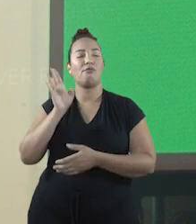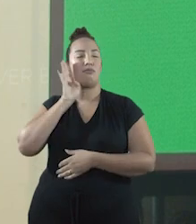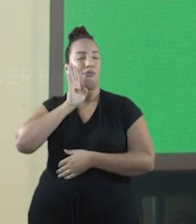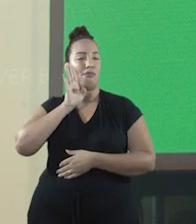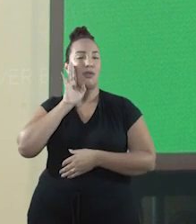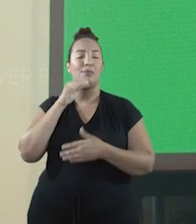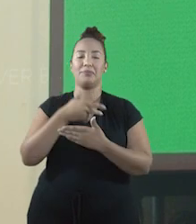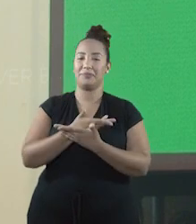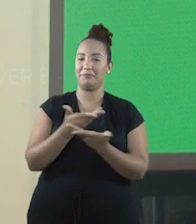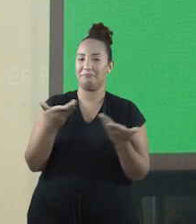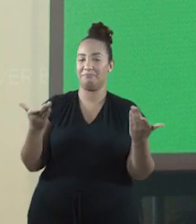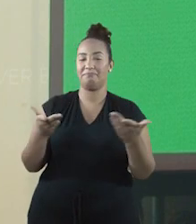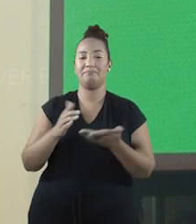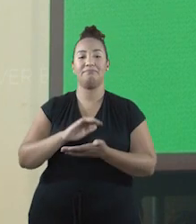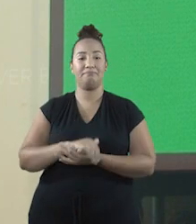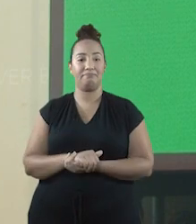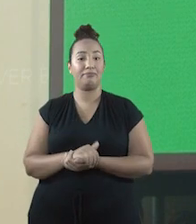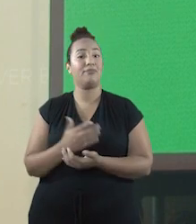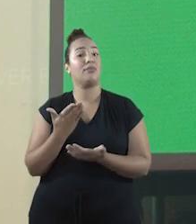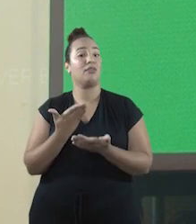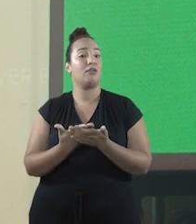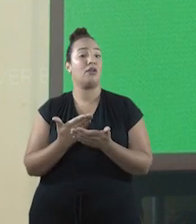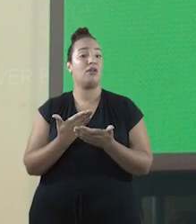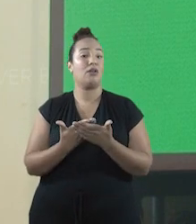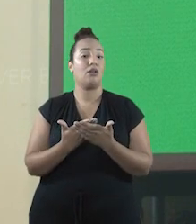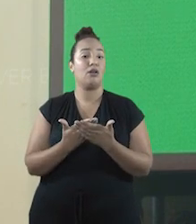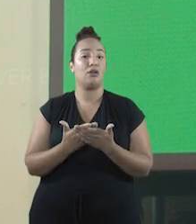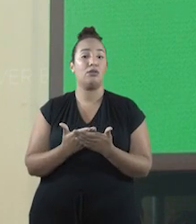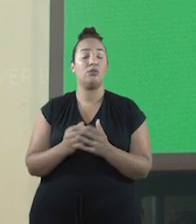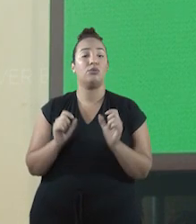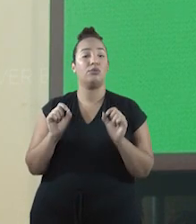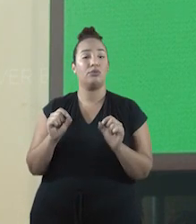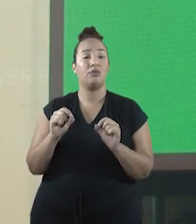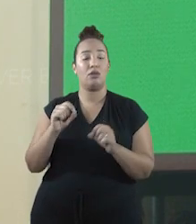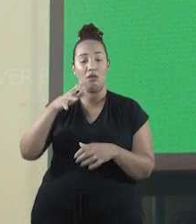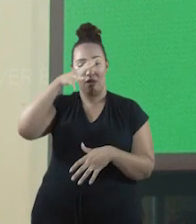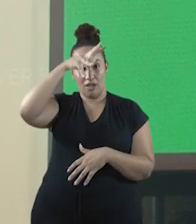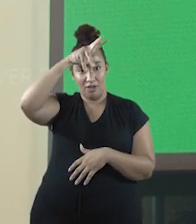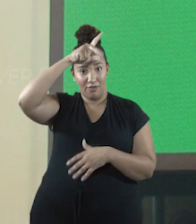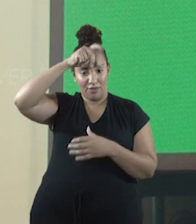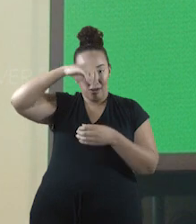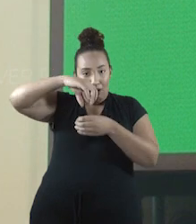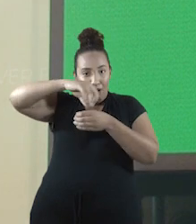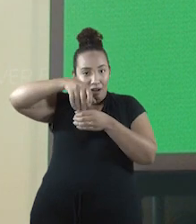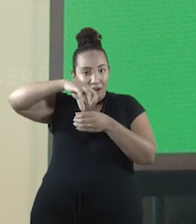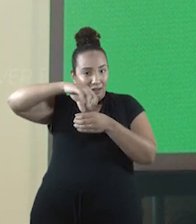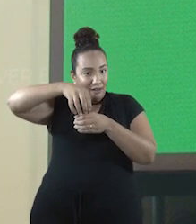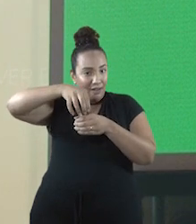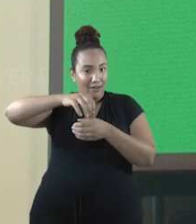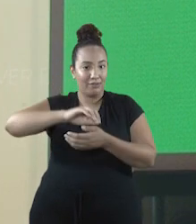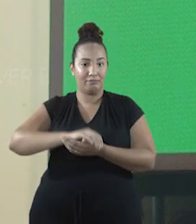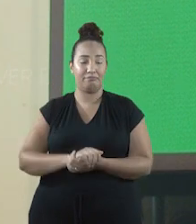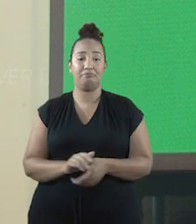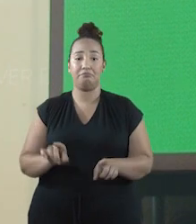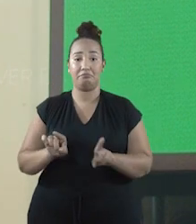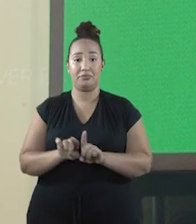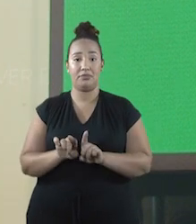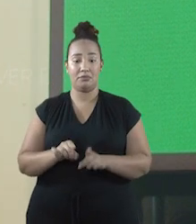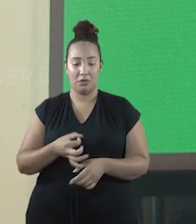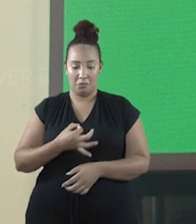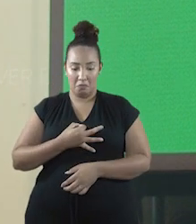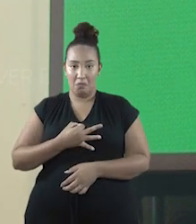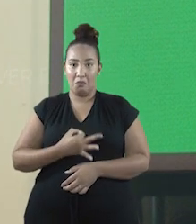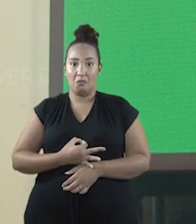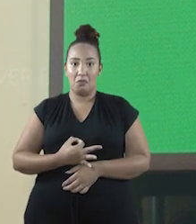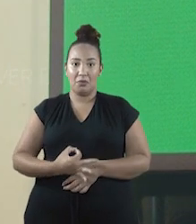bacana para vocês. Uma aula sobre a tampinha do litro de refrigerante, sobre o botão de